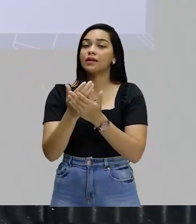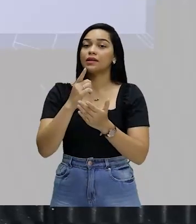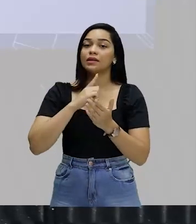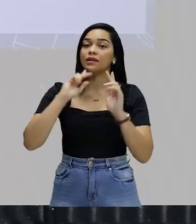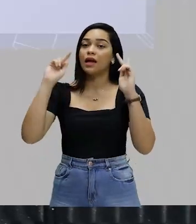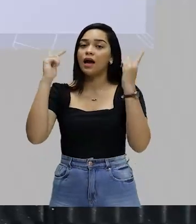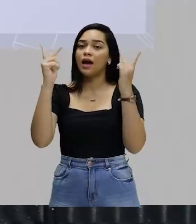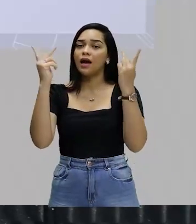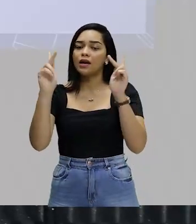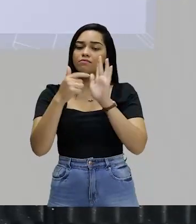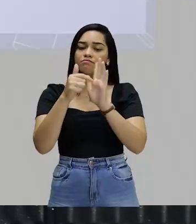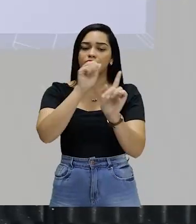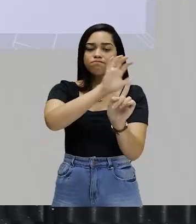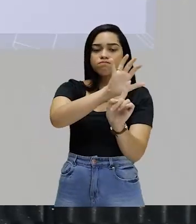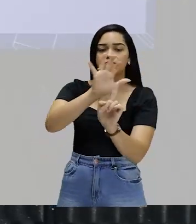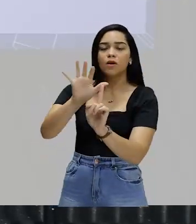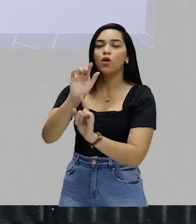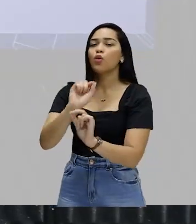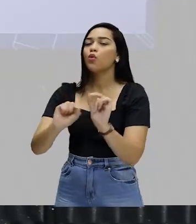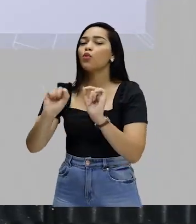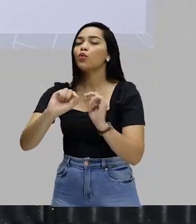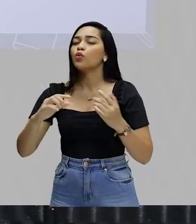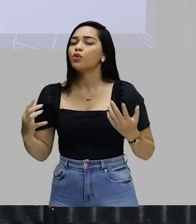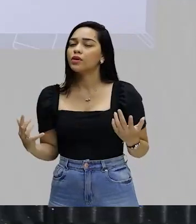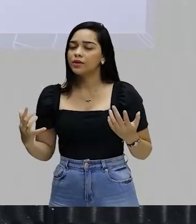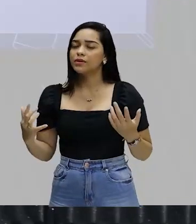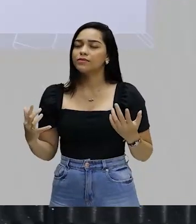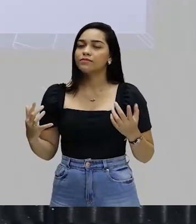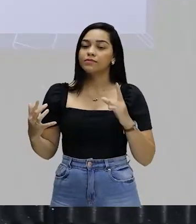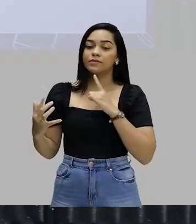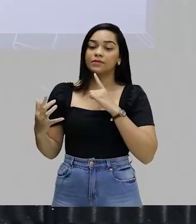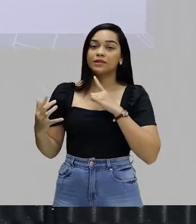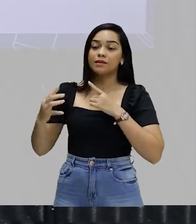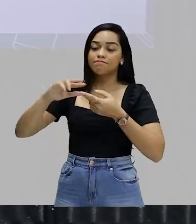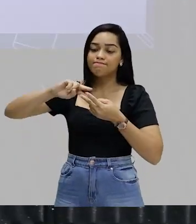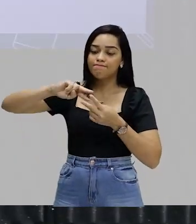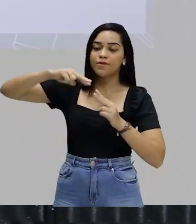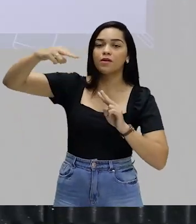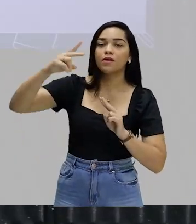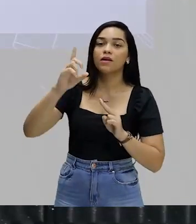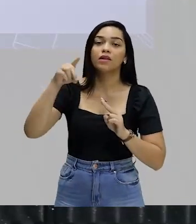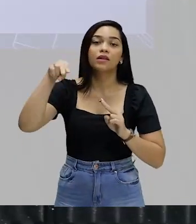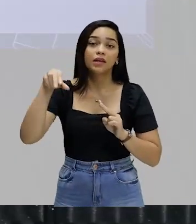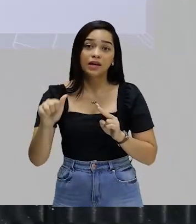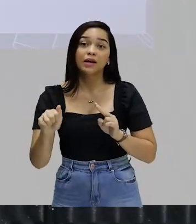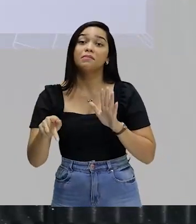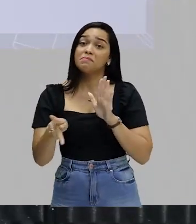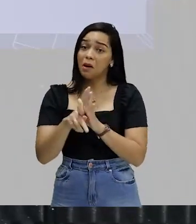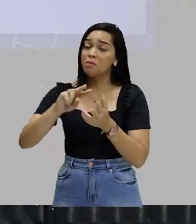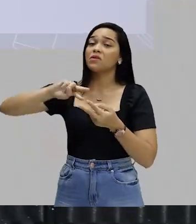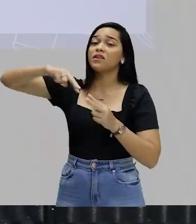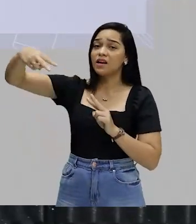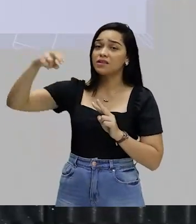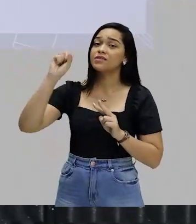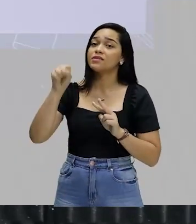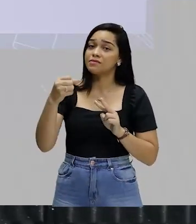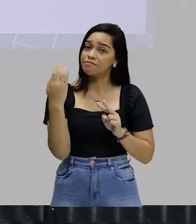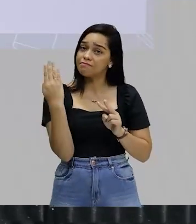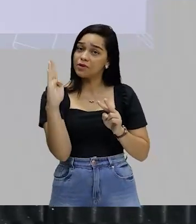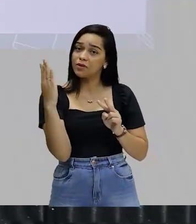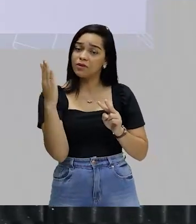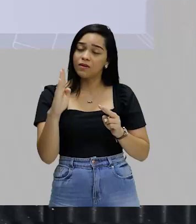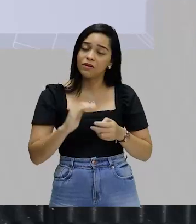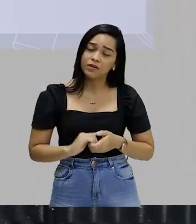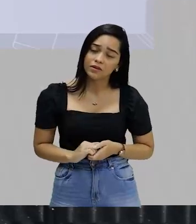herança transmitida, atenção, a herança transmitida pelos genes, questão genética, portanto biológica,